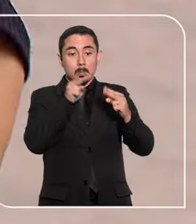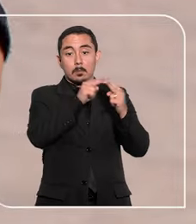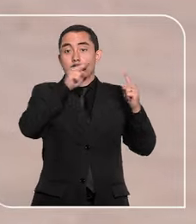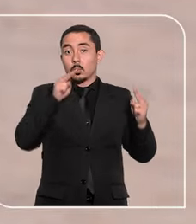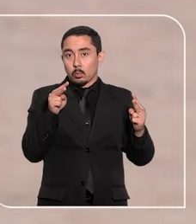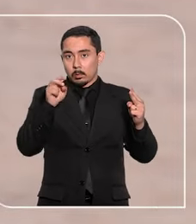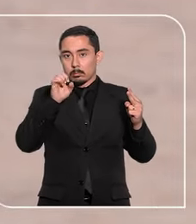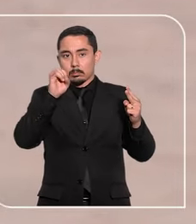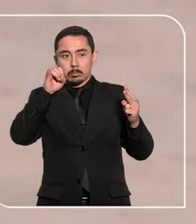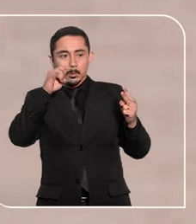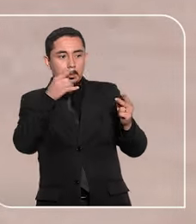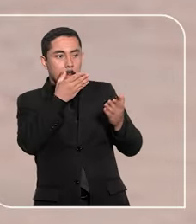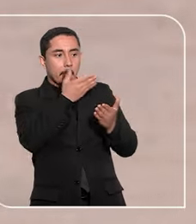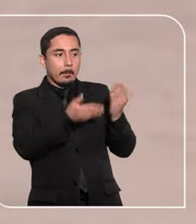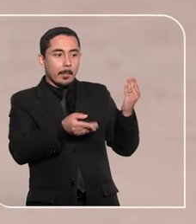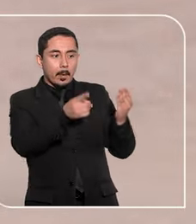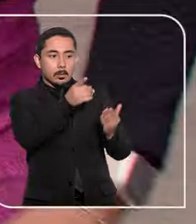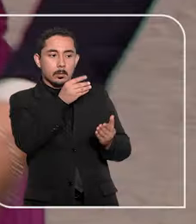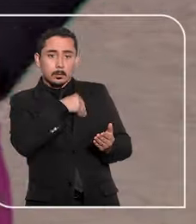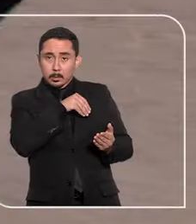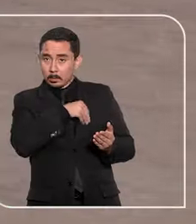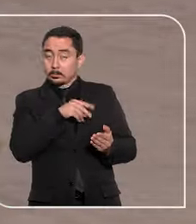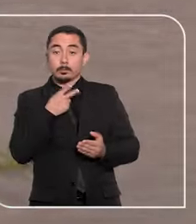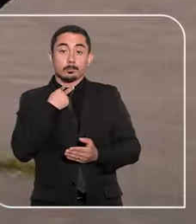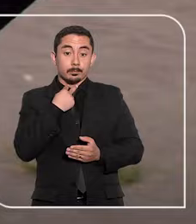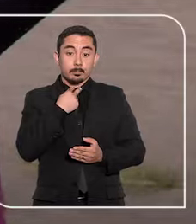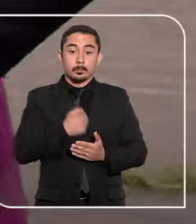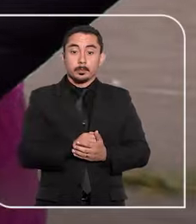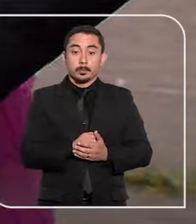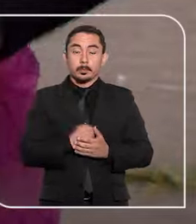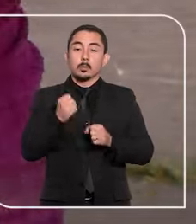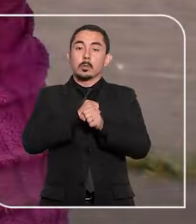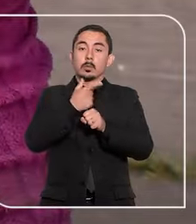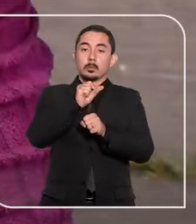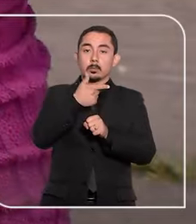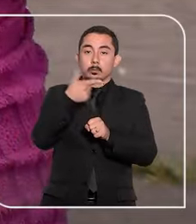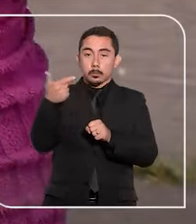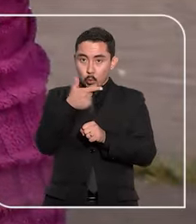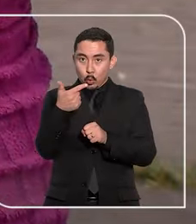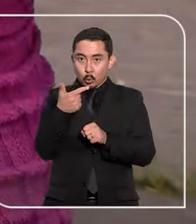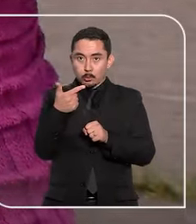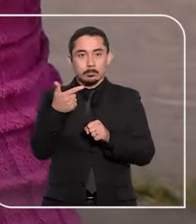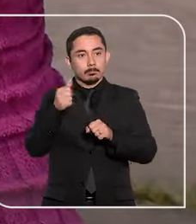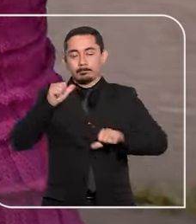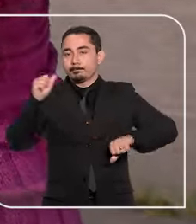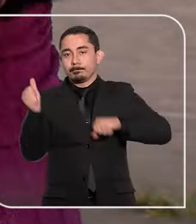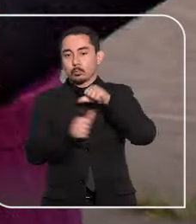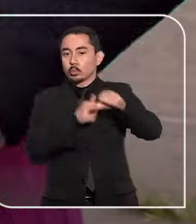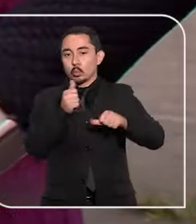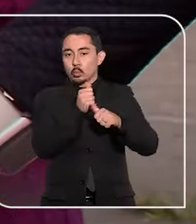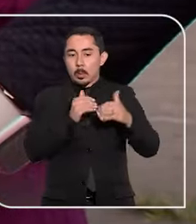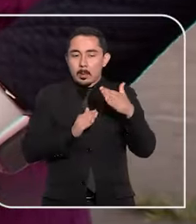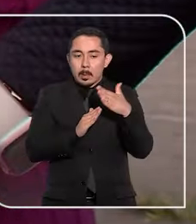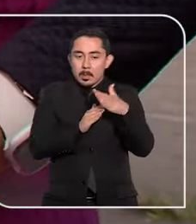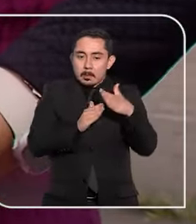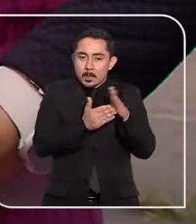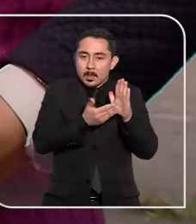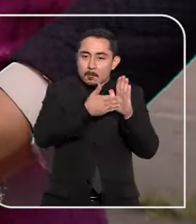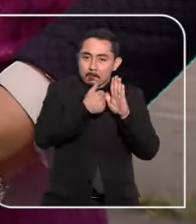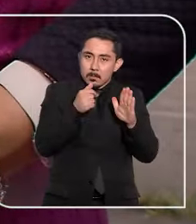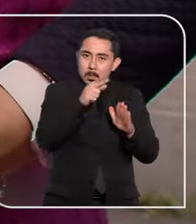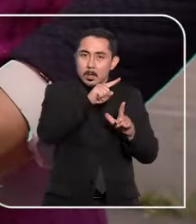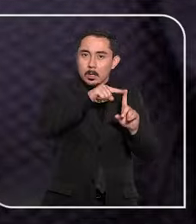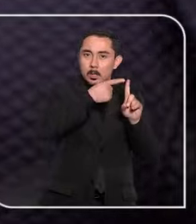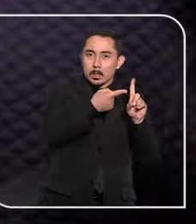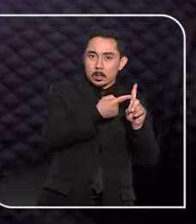teletrabalho sem prejuízo de remuneração. Em 2022, a legislação foi alterada, limitando o afastamento